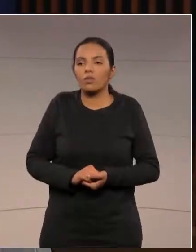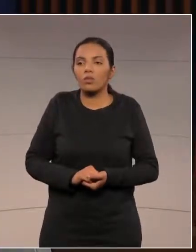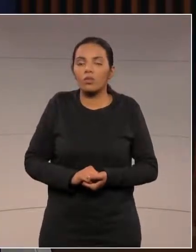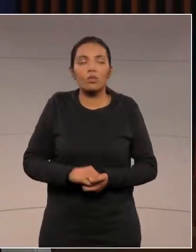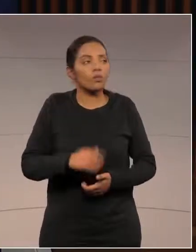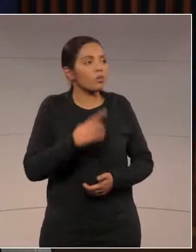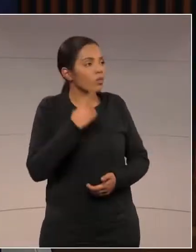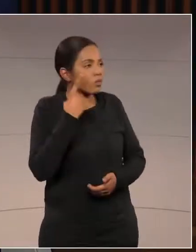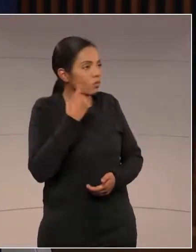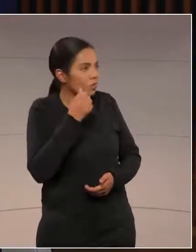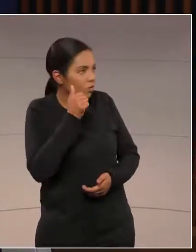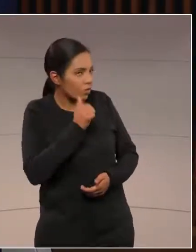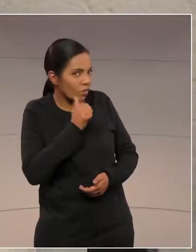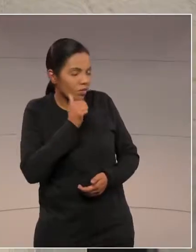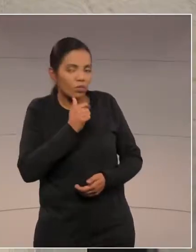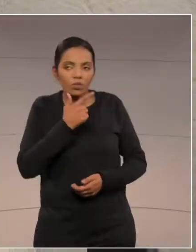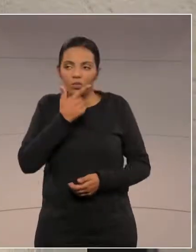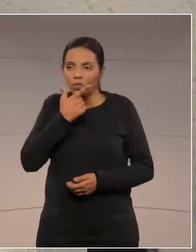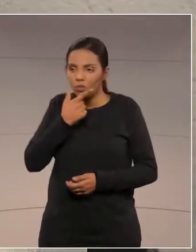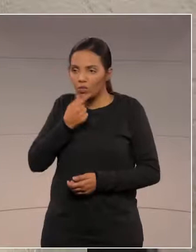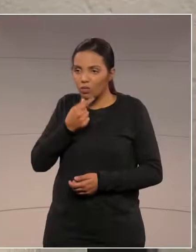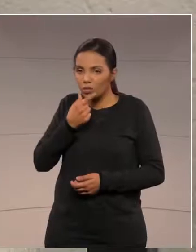senhoras deputadas, deputados,